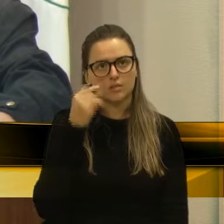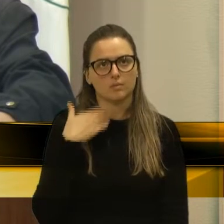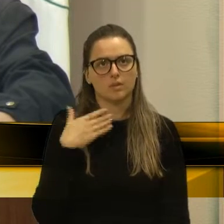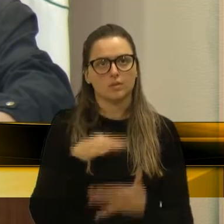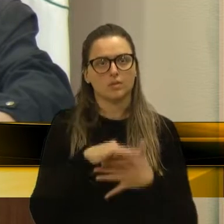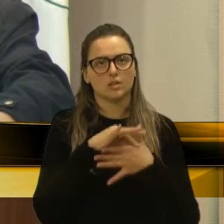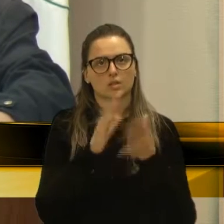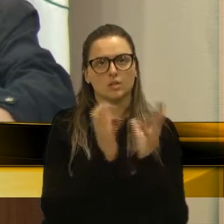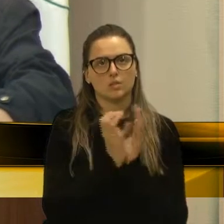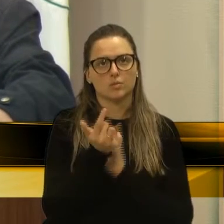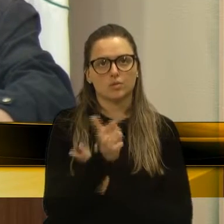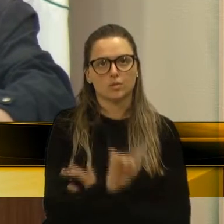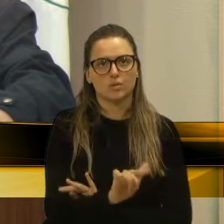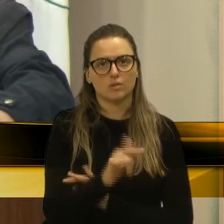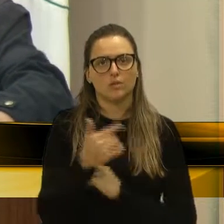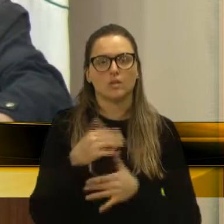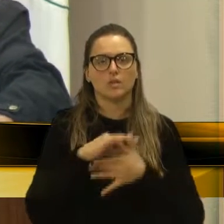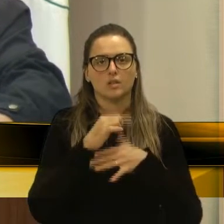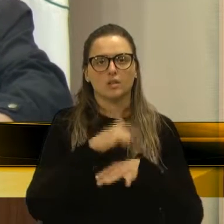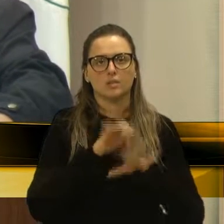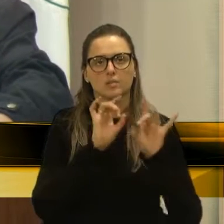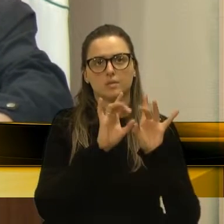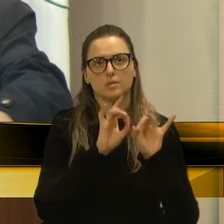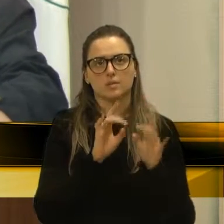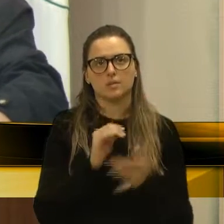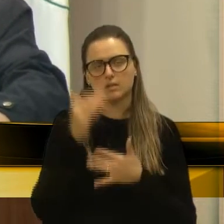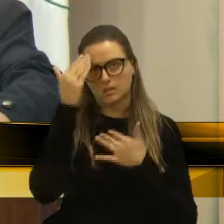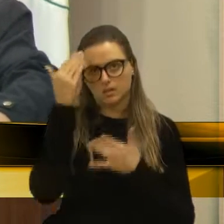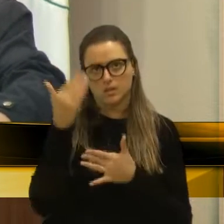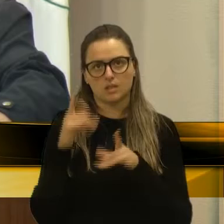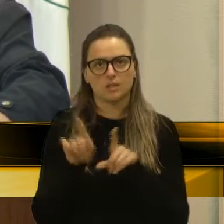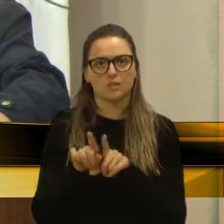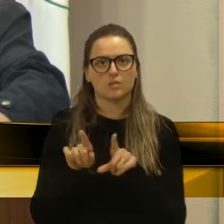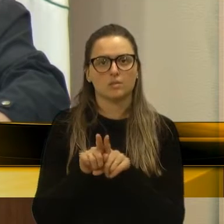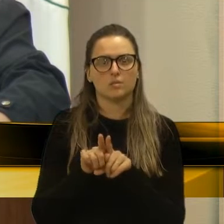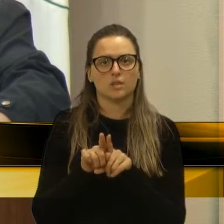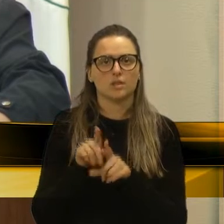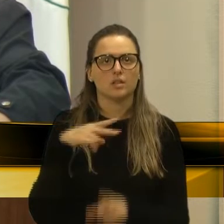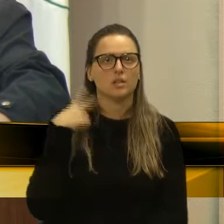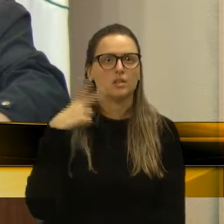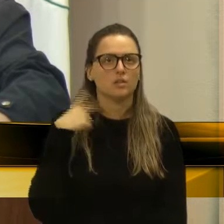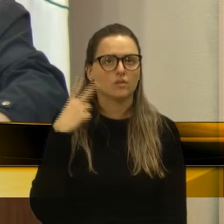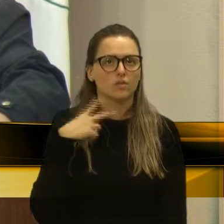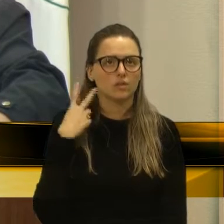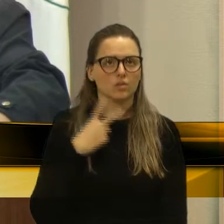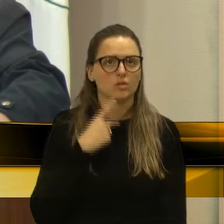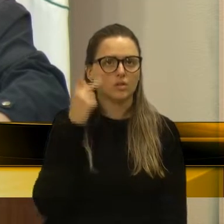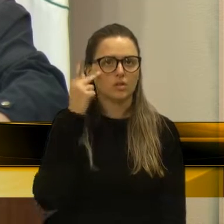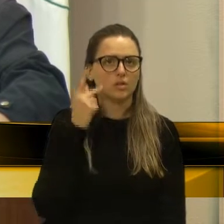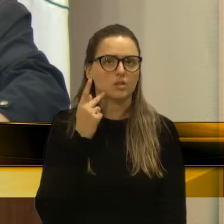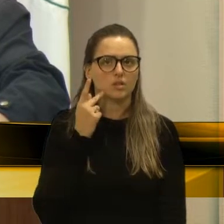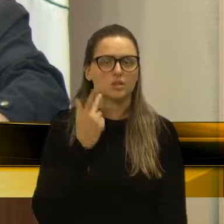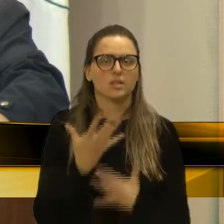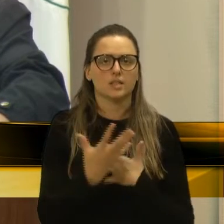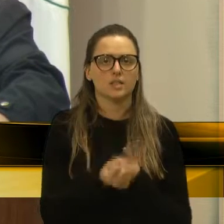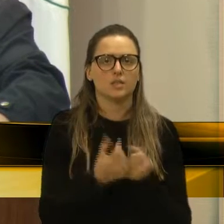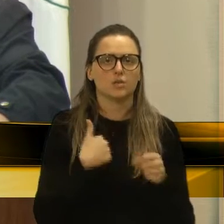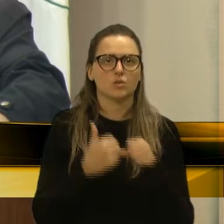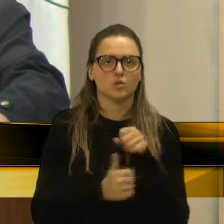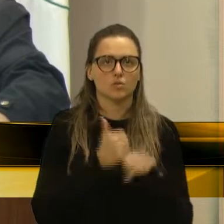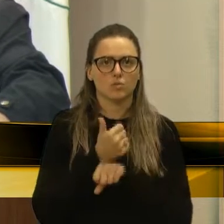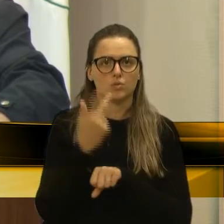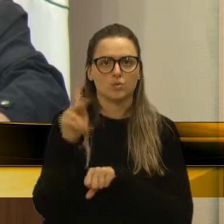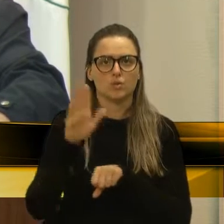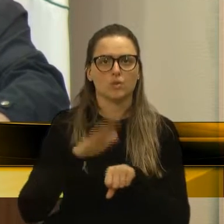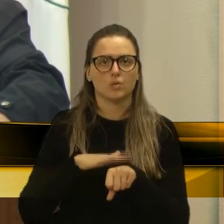líder de bancada, mais uma vez, pela declaração de líder, agradeço, vereador Renato Nunes, pela cedência do espaço,